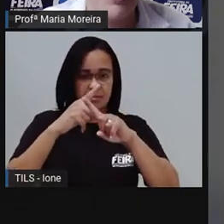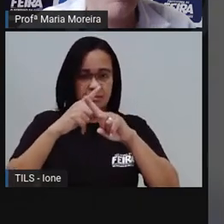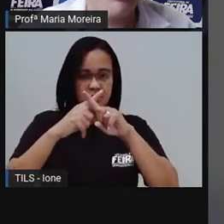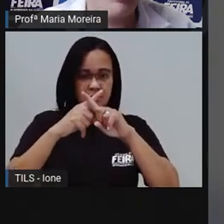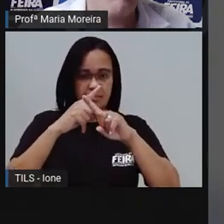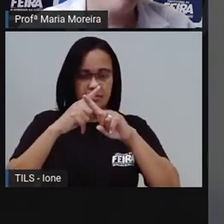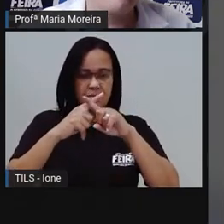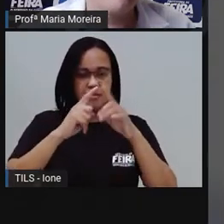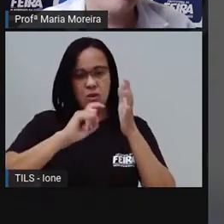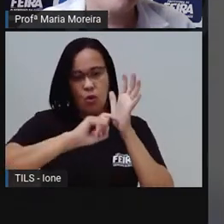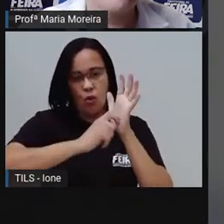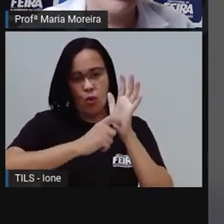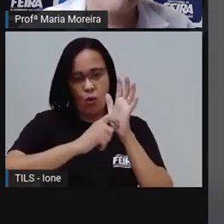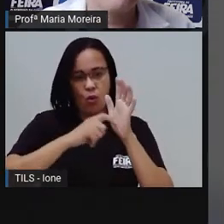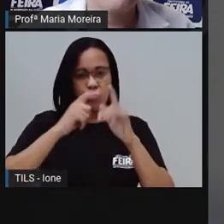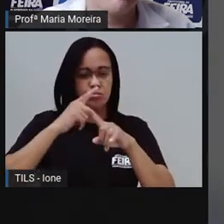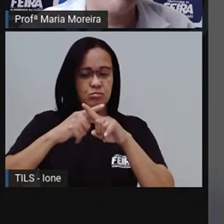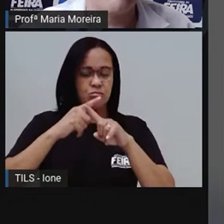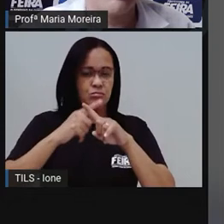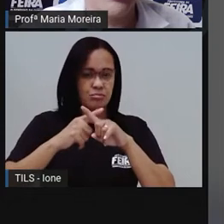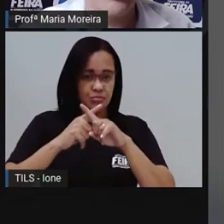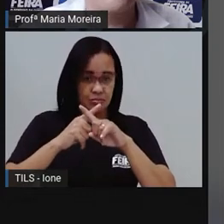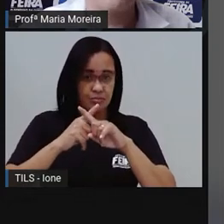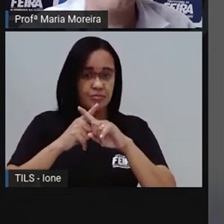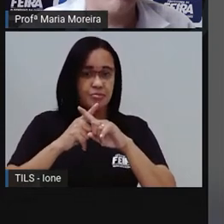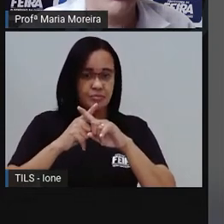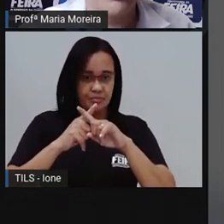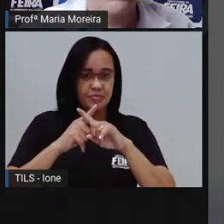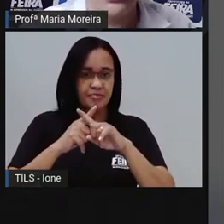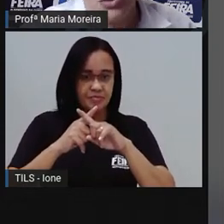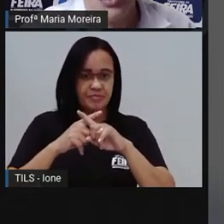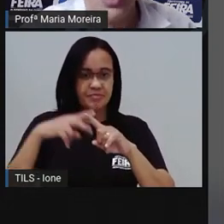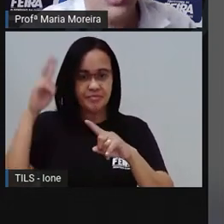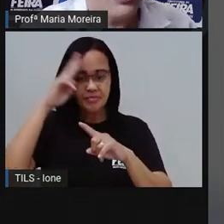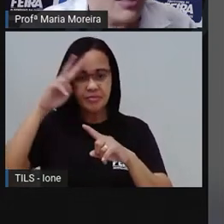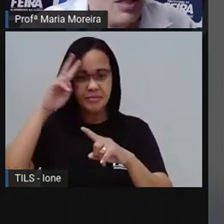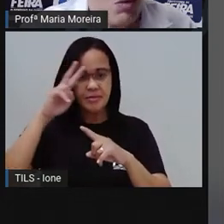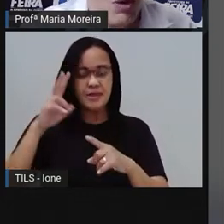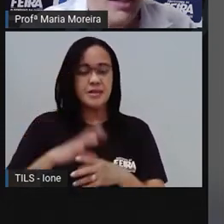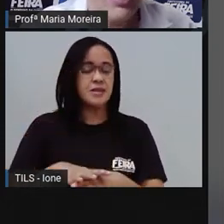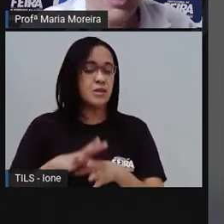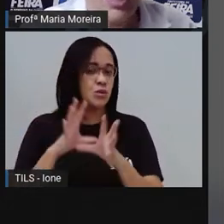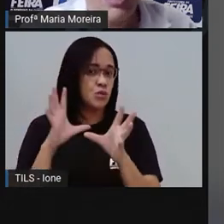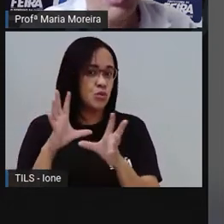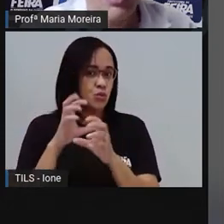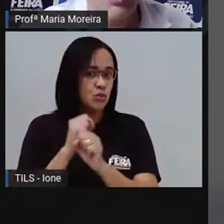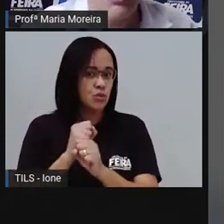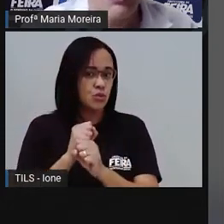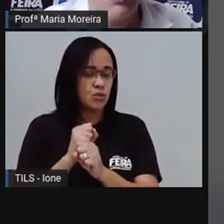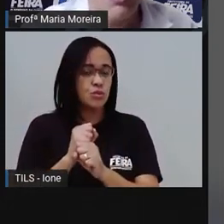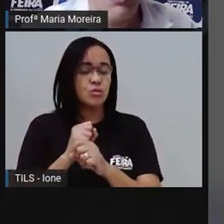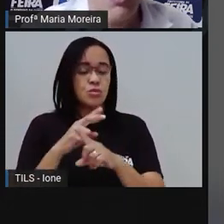pela quantidade que está onde, ó? Aqui embaixo. Que são quantas, ó?